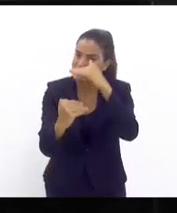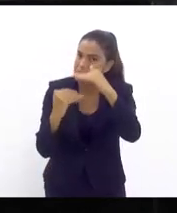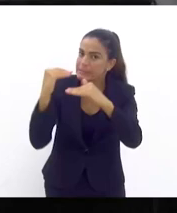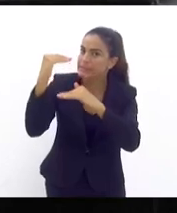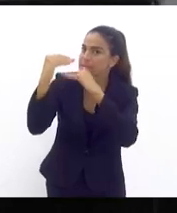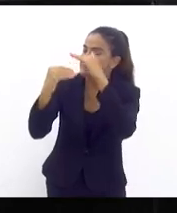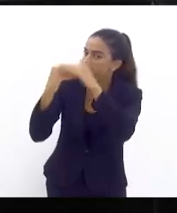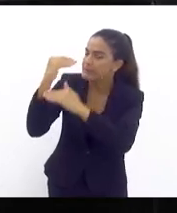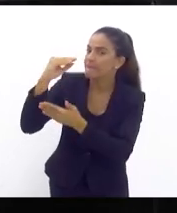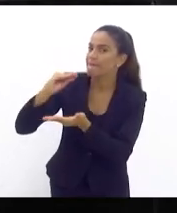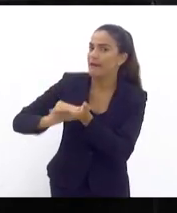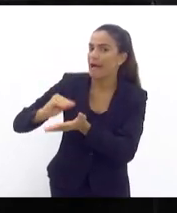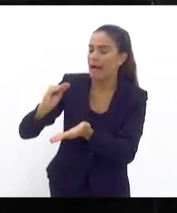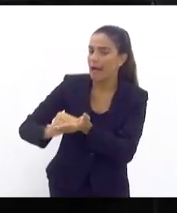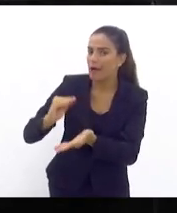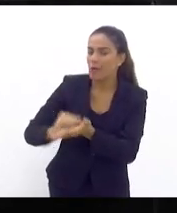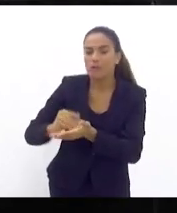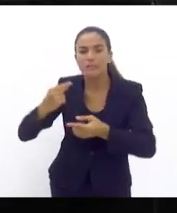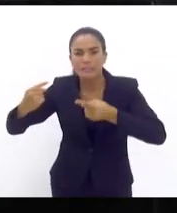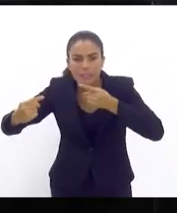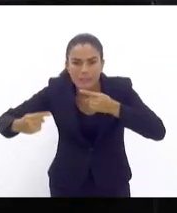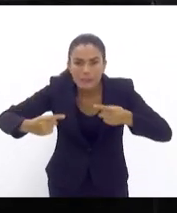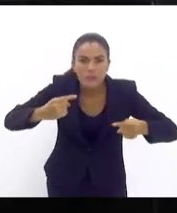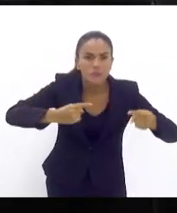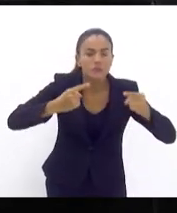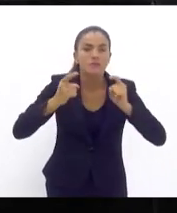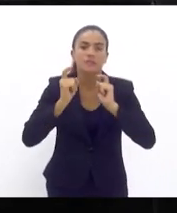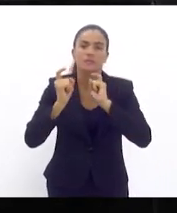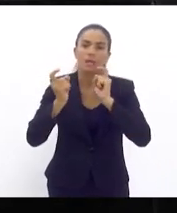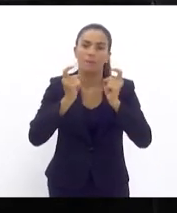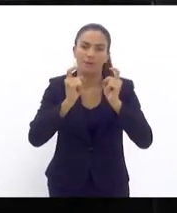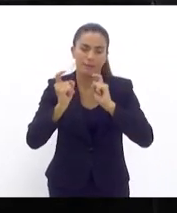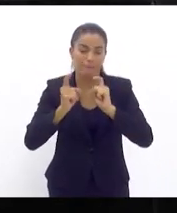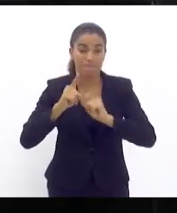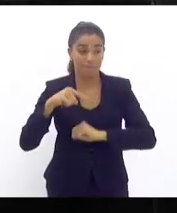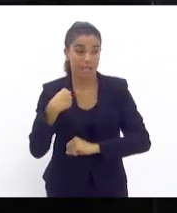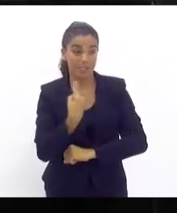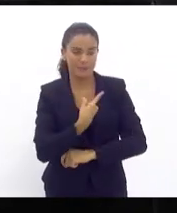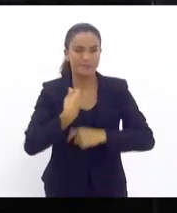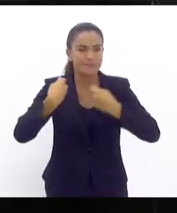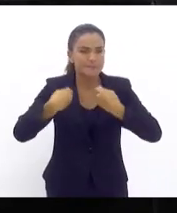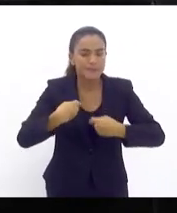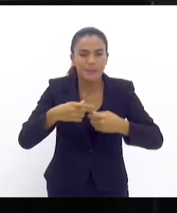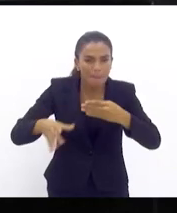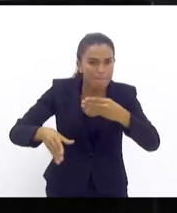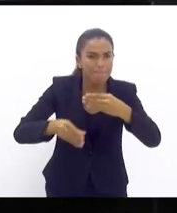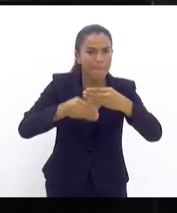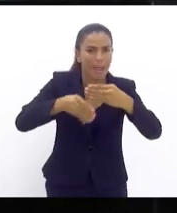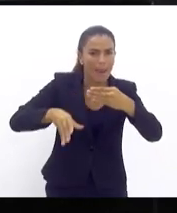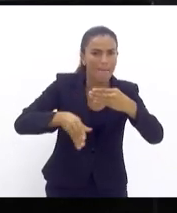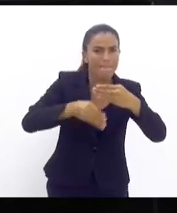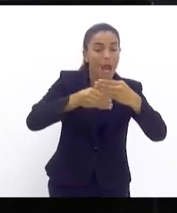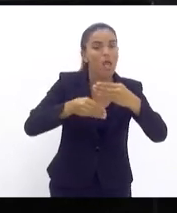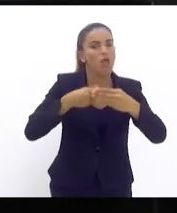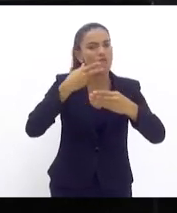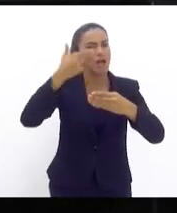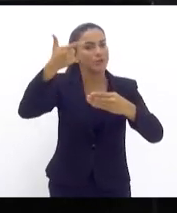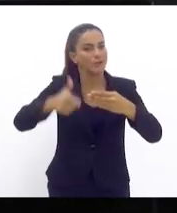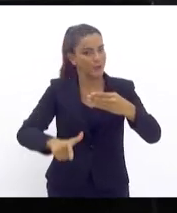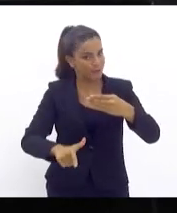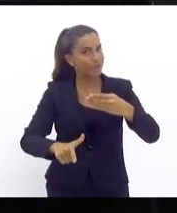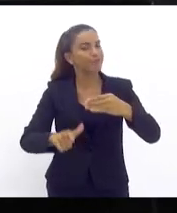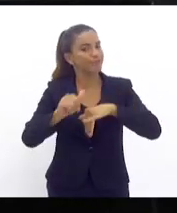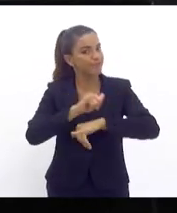a gente tem muito que discutir e que debater, a gente precisa buscar, implementar, e afirmo isso mais uma